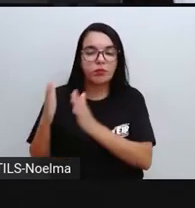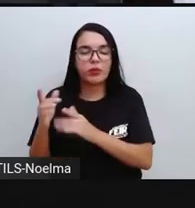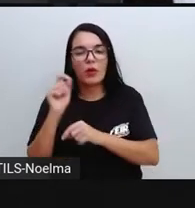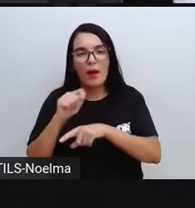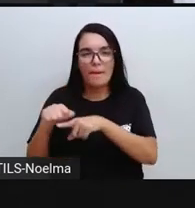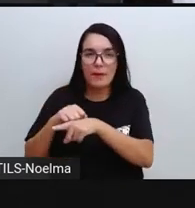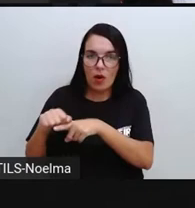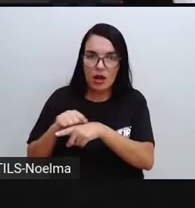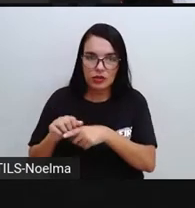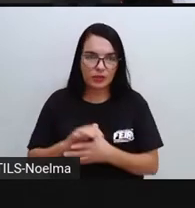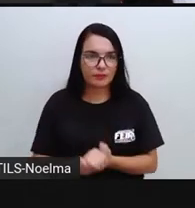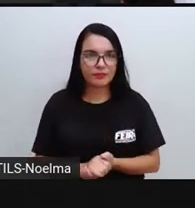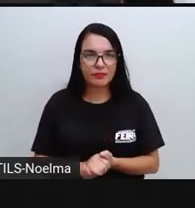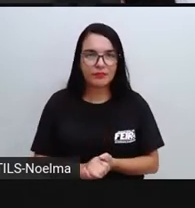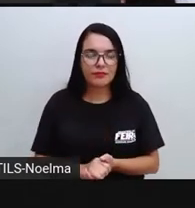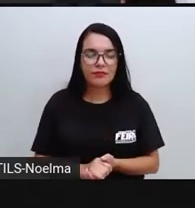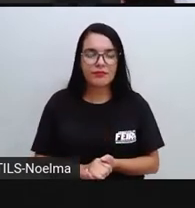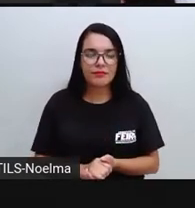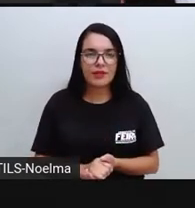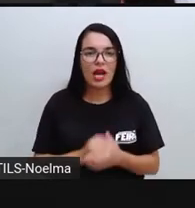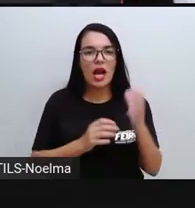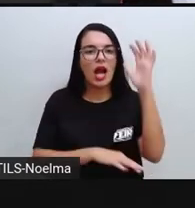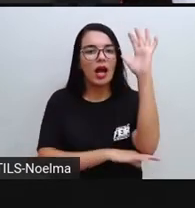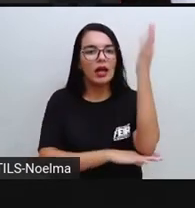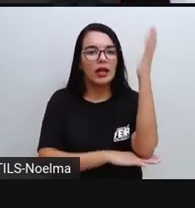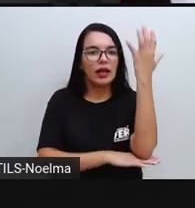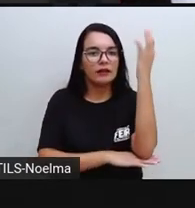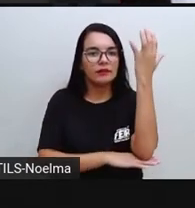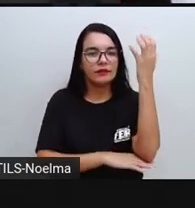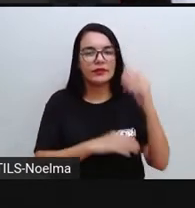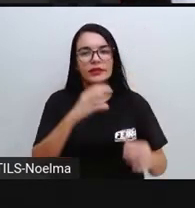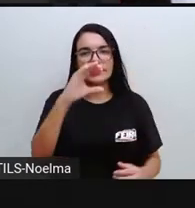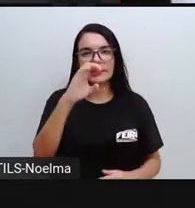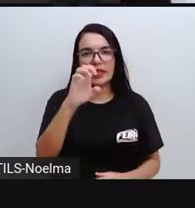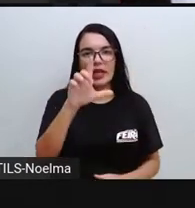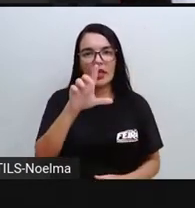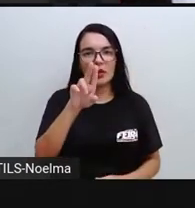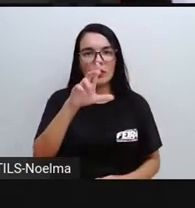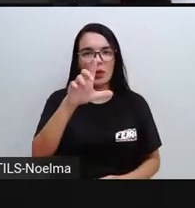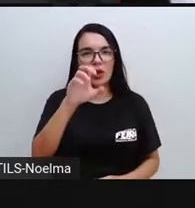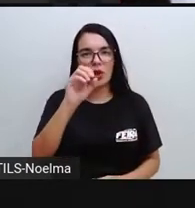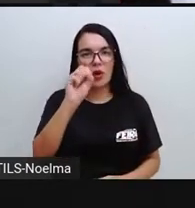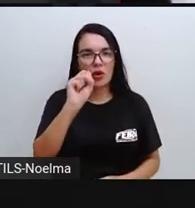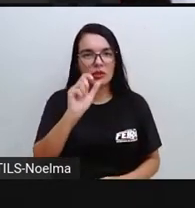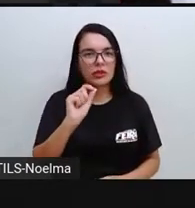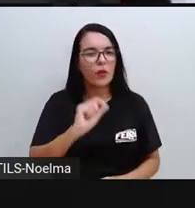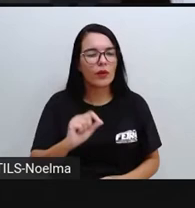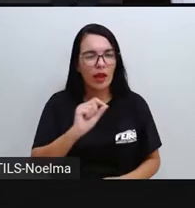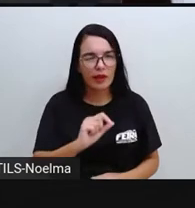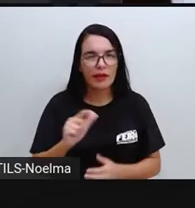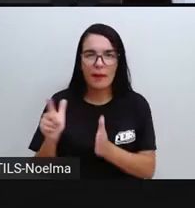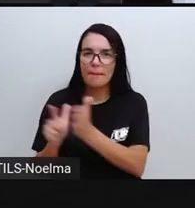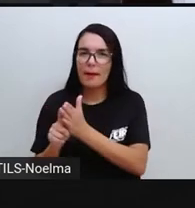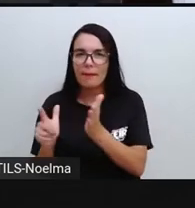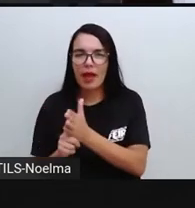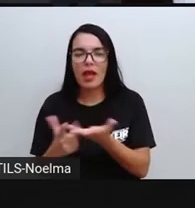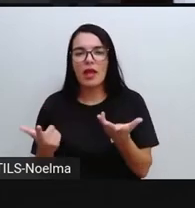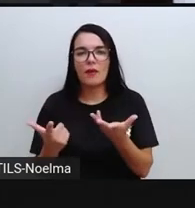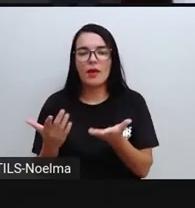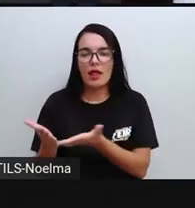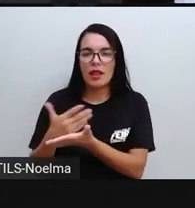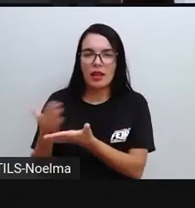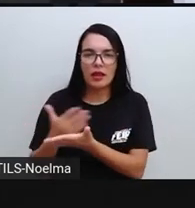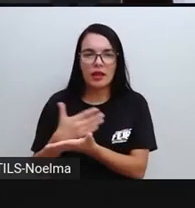Celulose, que vem da madeira, para a produção do papel, do caderno, livro. O